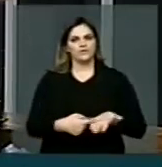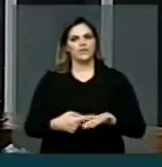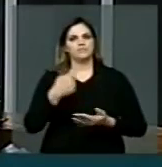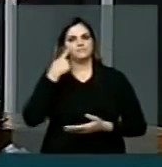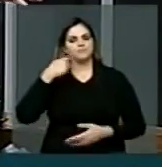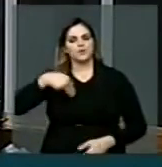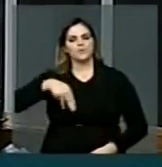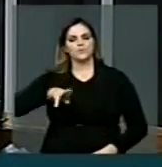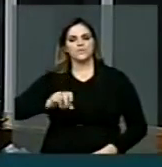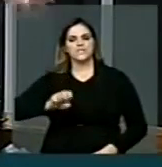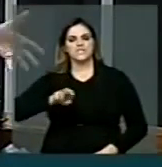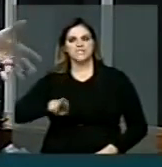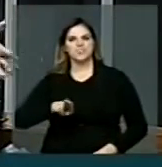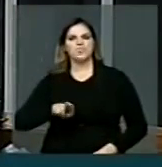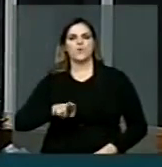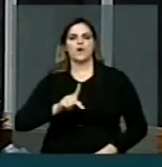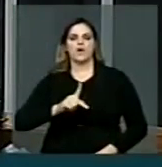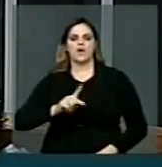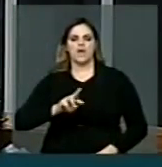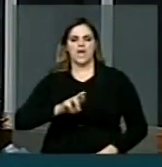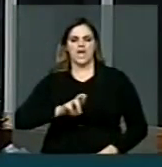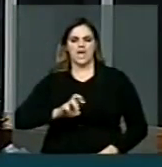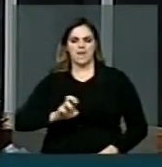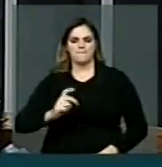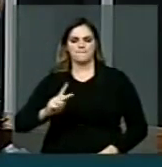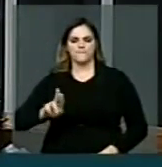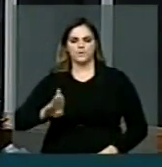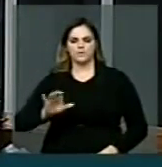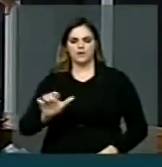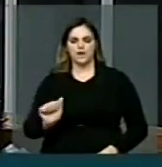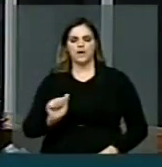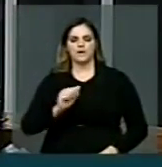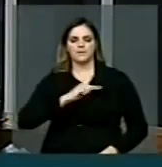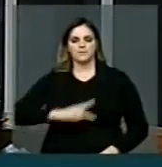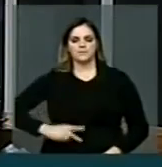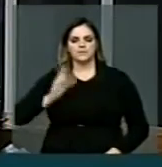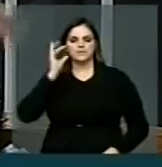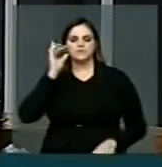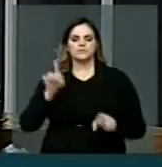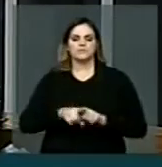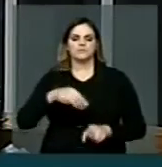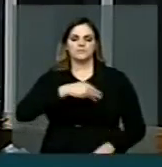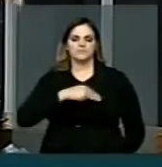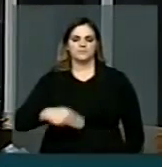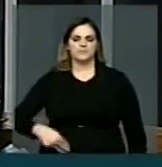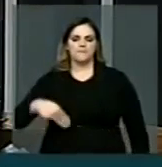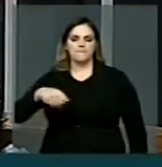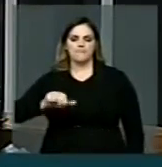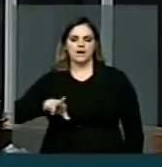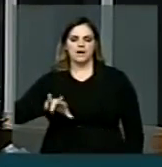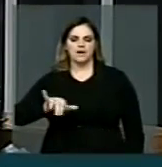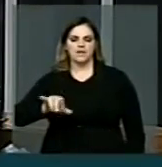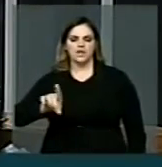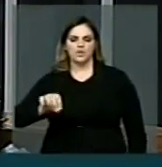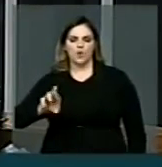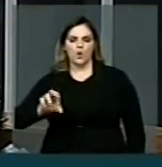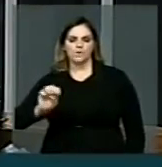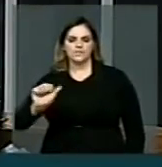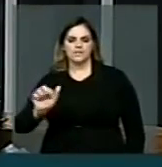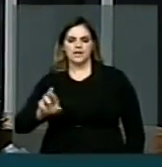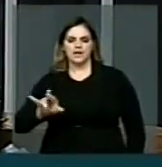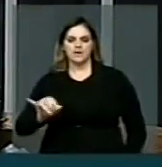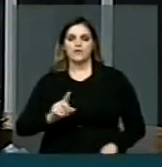República, a presidenta Dilma, ministra Maria do Rosário, vai fazer a solenidade de assinatura dos convênios